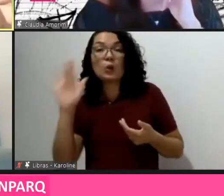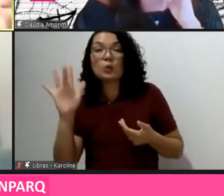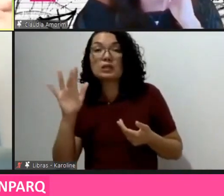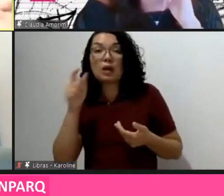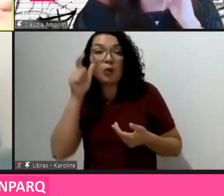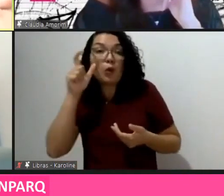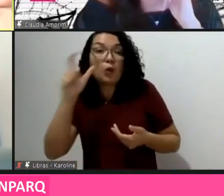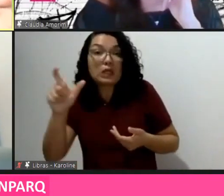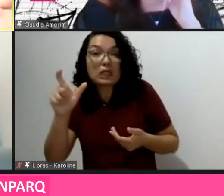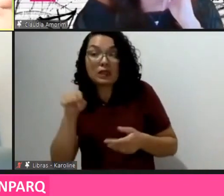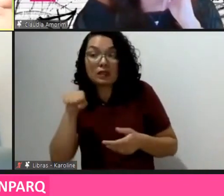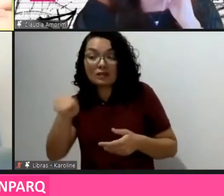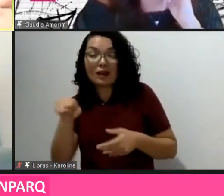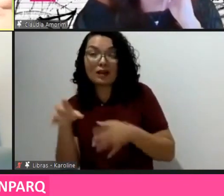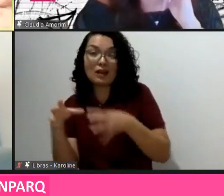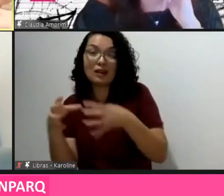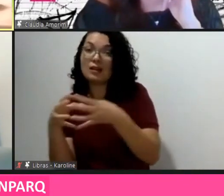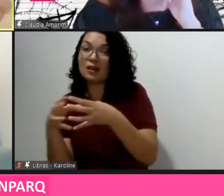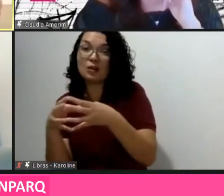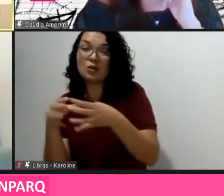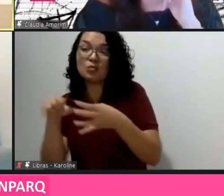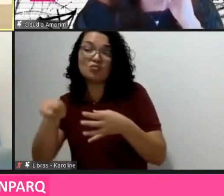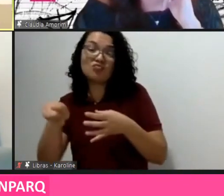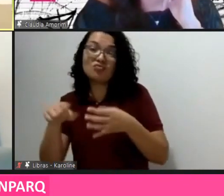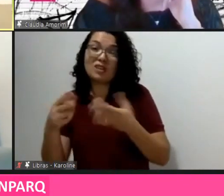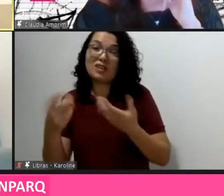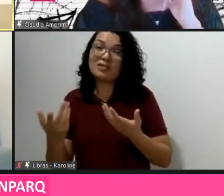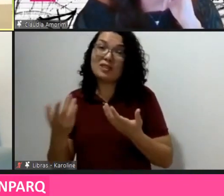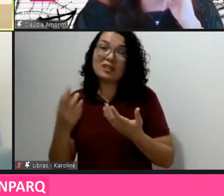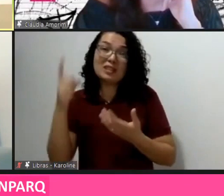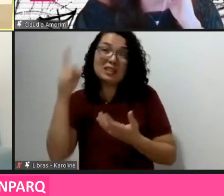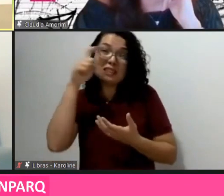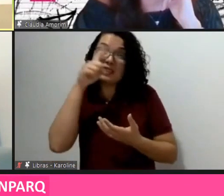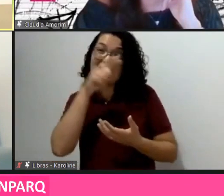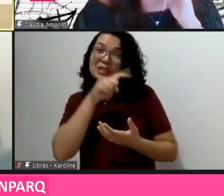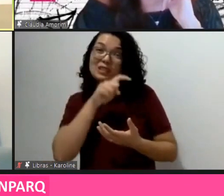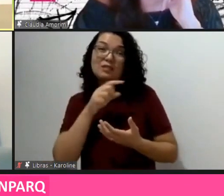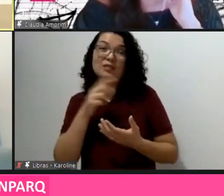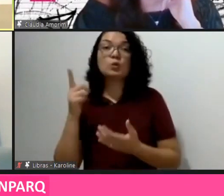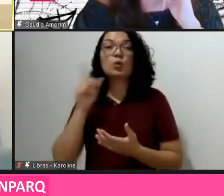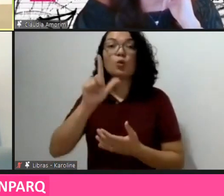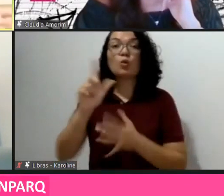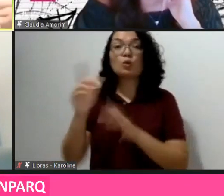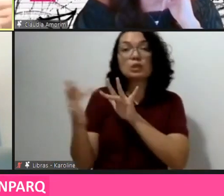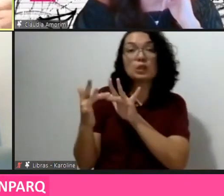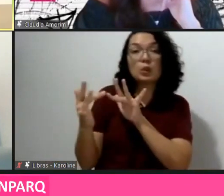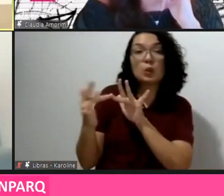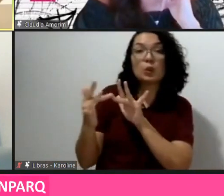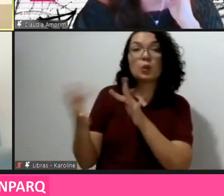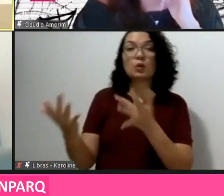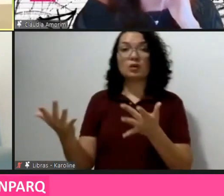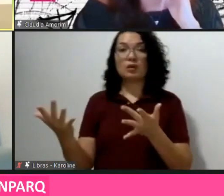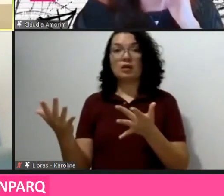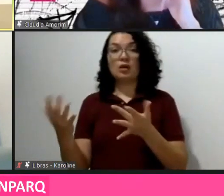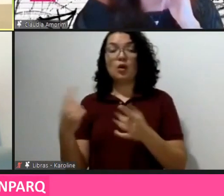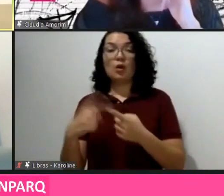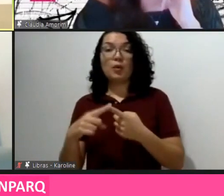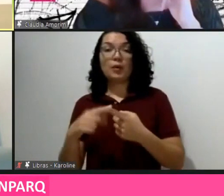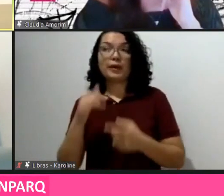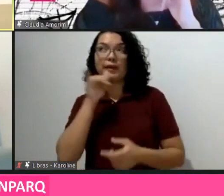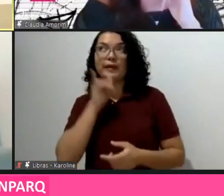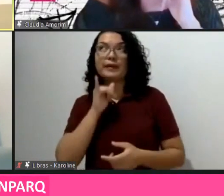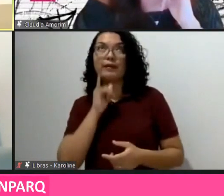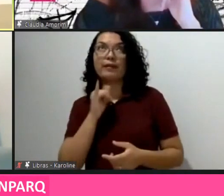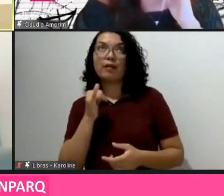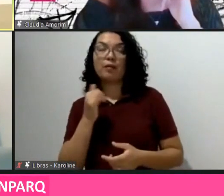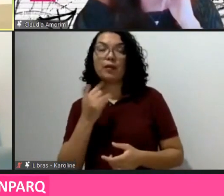que ela pode oferecer numa parceria como essa, fica muito difícil, porque às vezes é uma coisa que para nós é um elefante, e o menino da computação faz